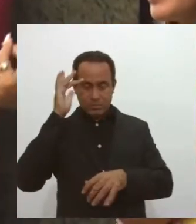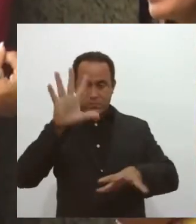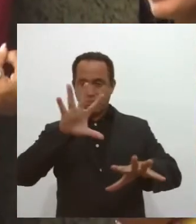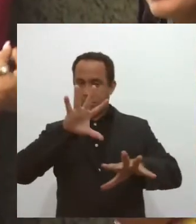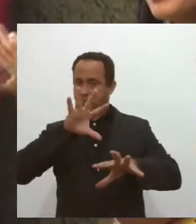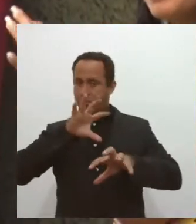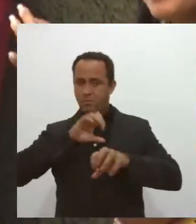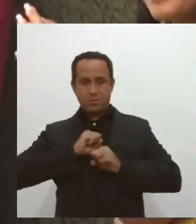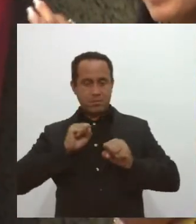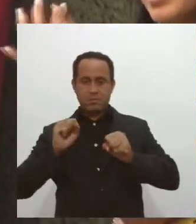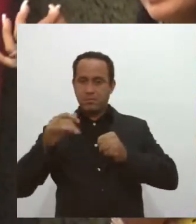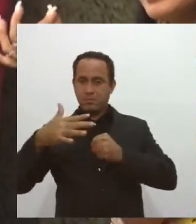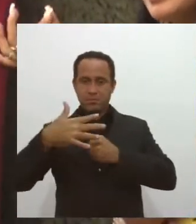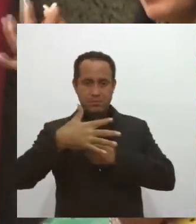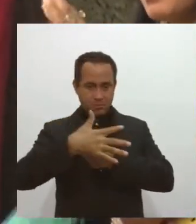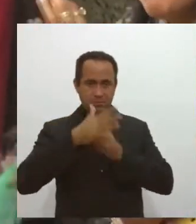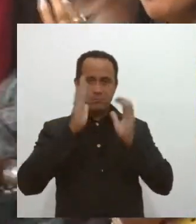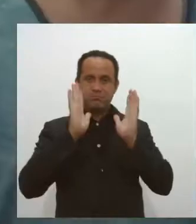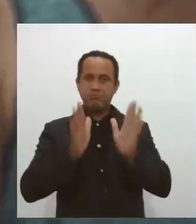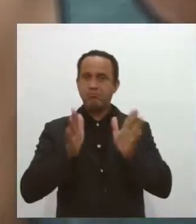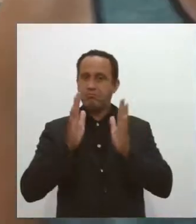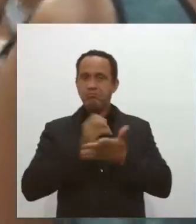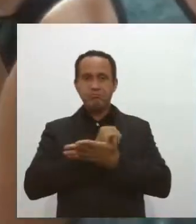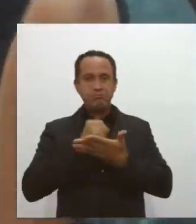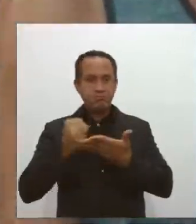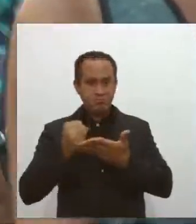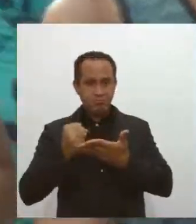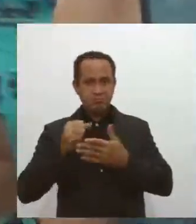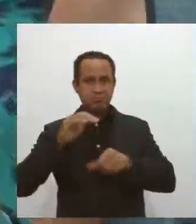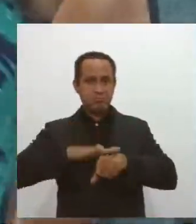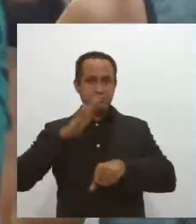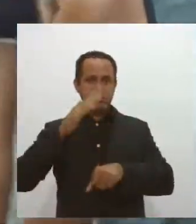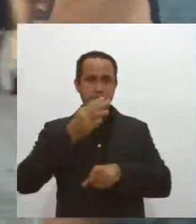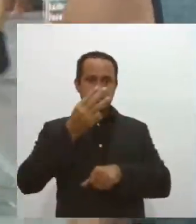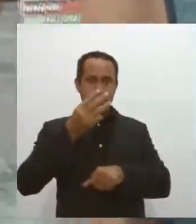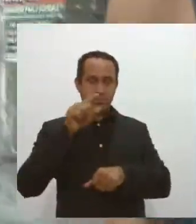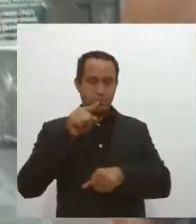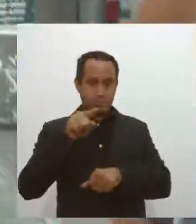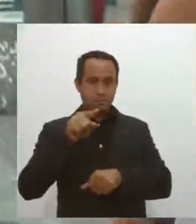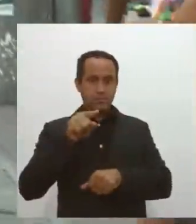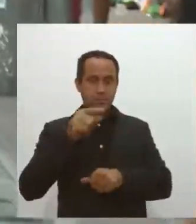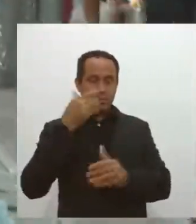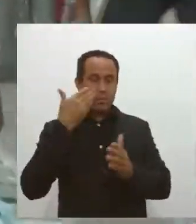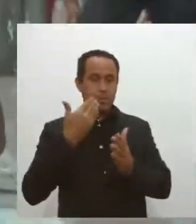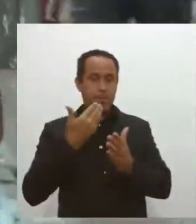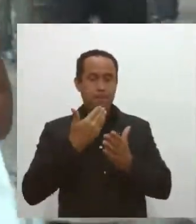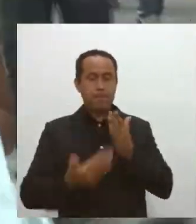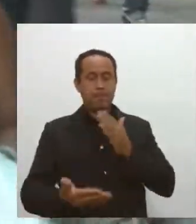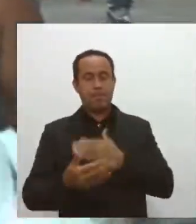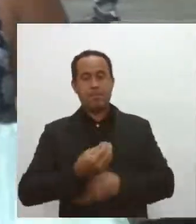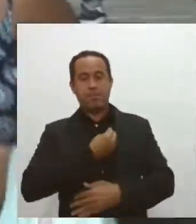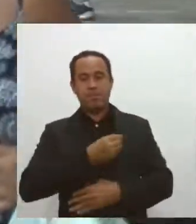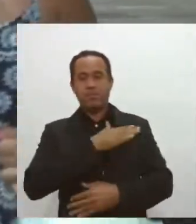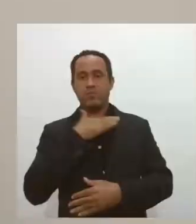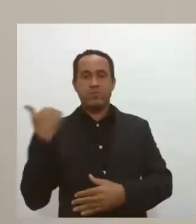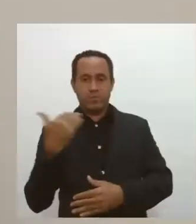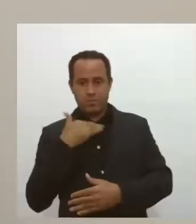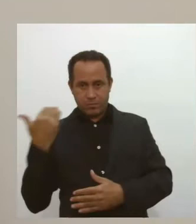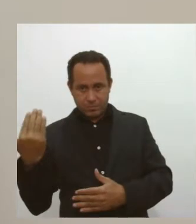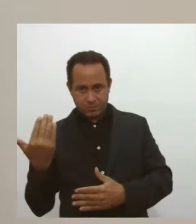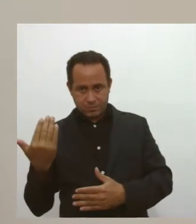diagnosticadas com a covid-19 e mais de 3 mil perderam a batalha contra a doença.